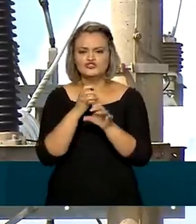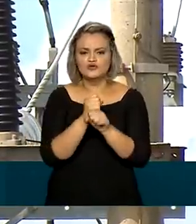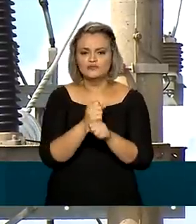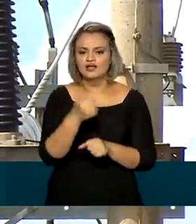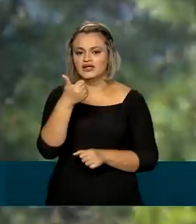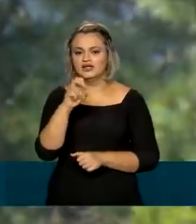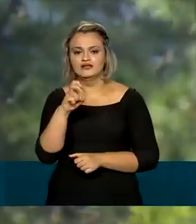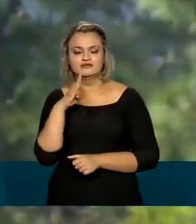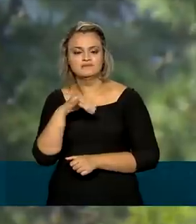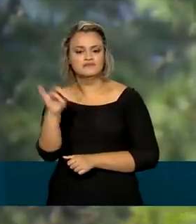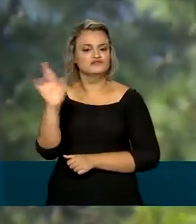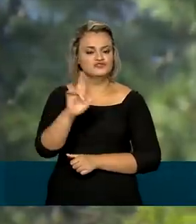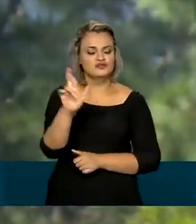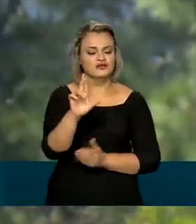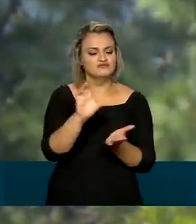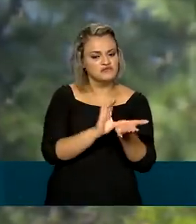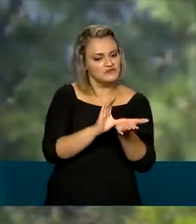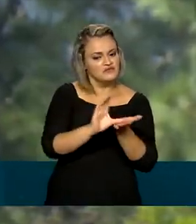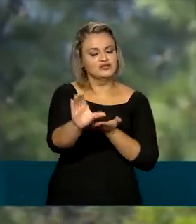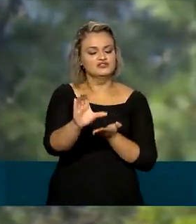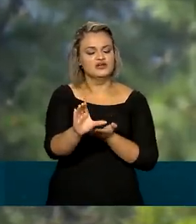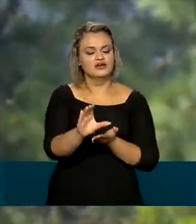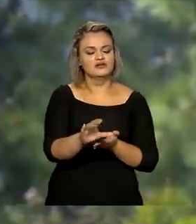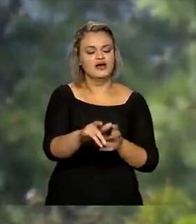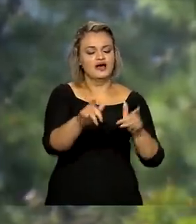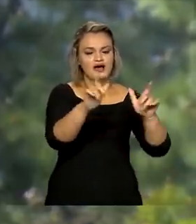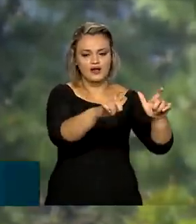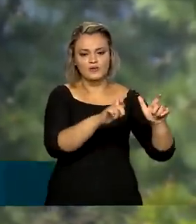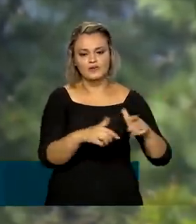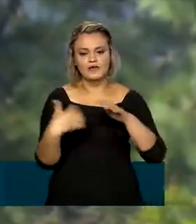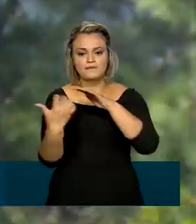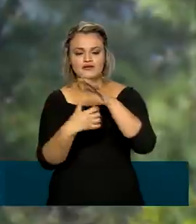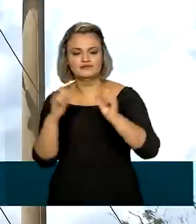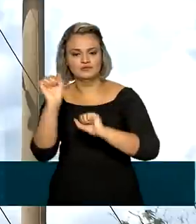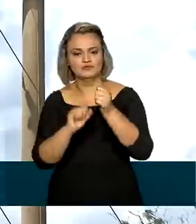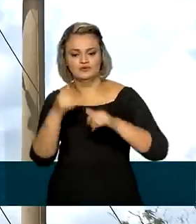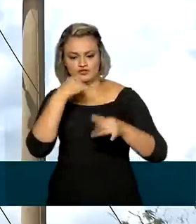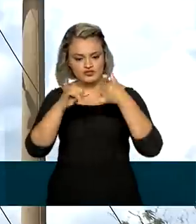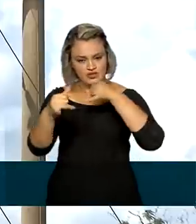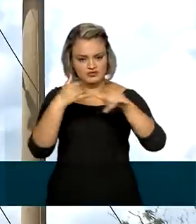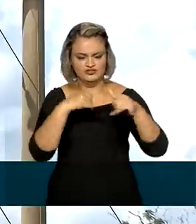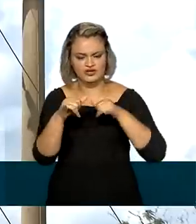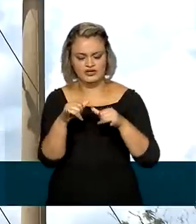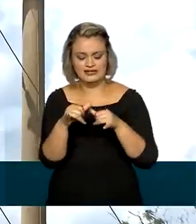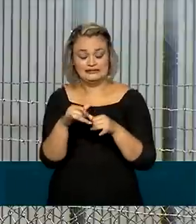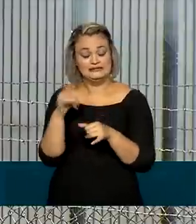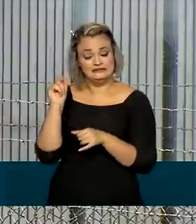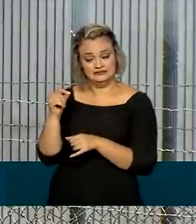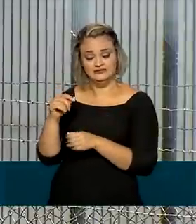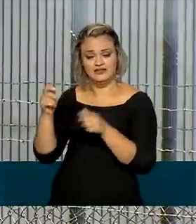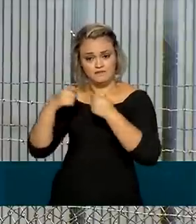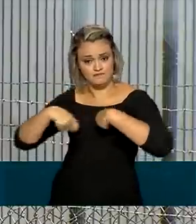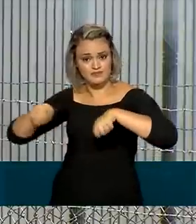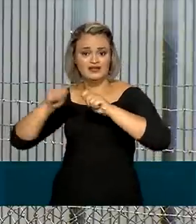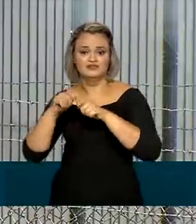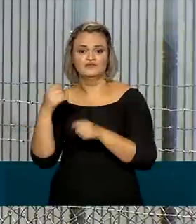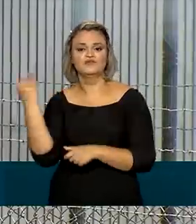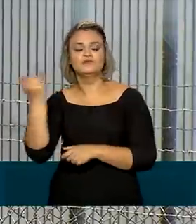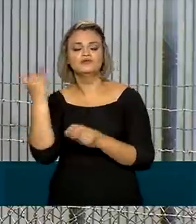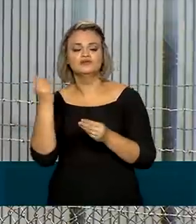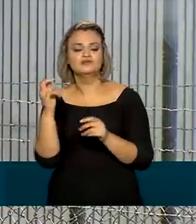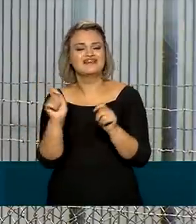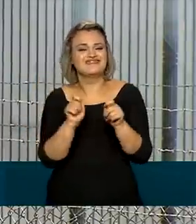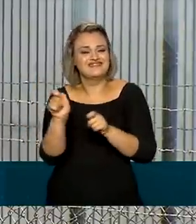bilhões repassados às distribuidoras de energia do país. A medida foi necessária para equilibrar o